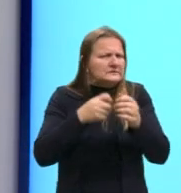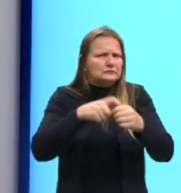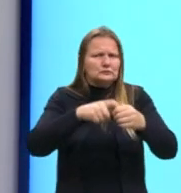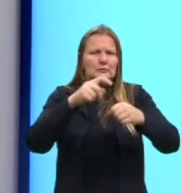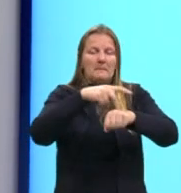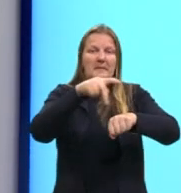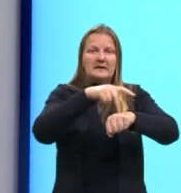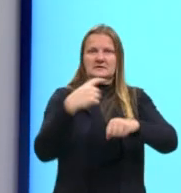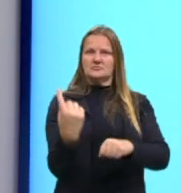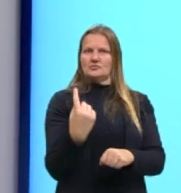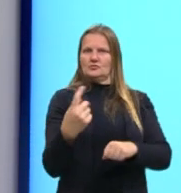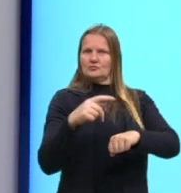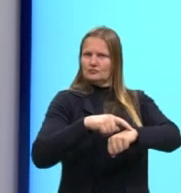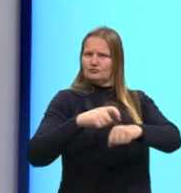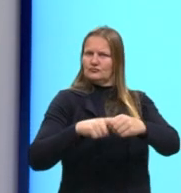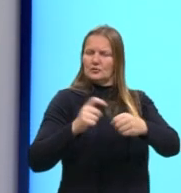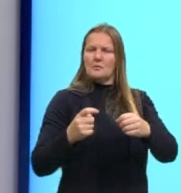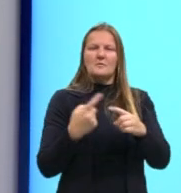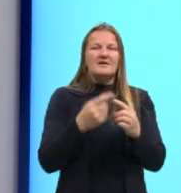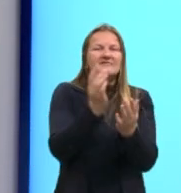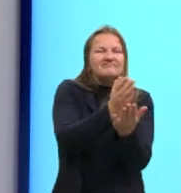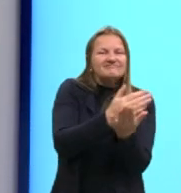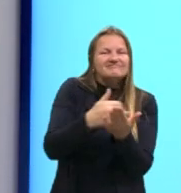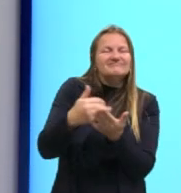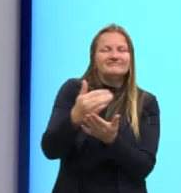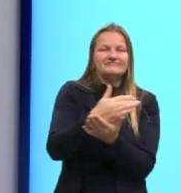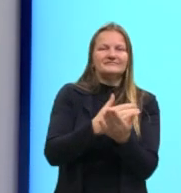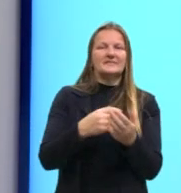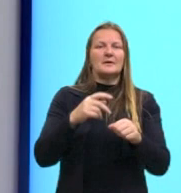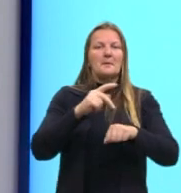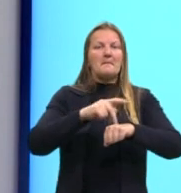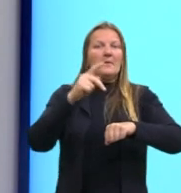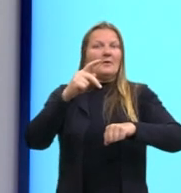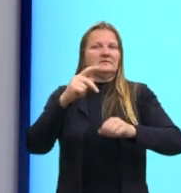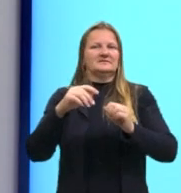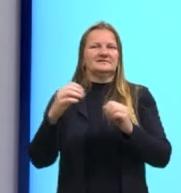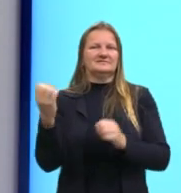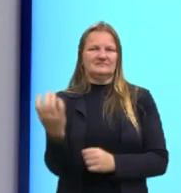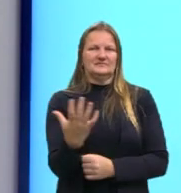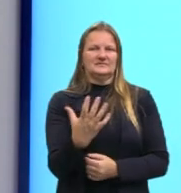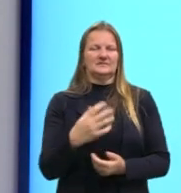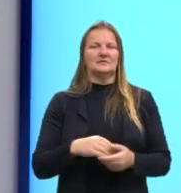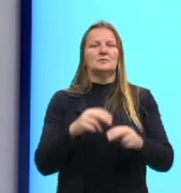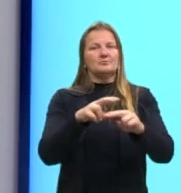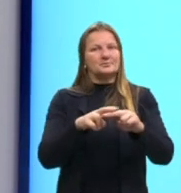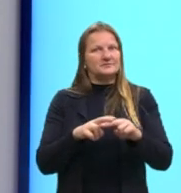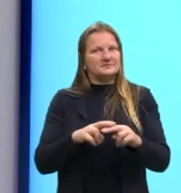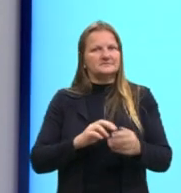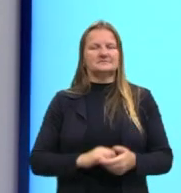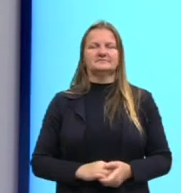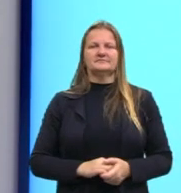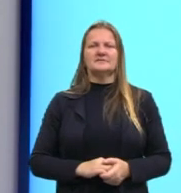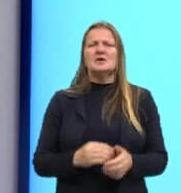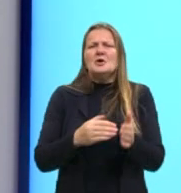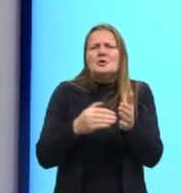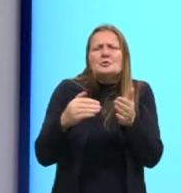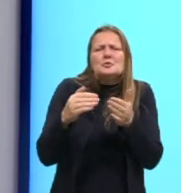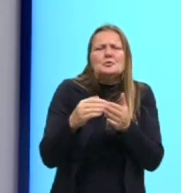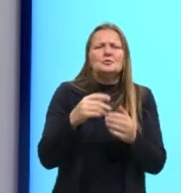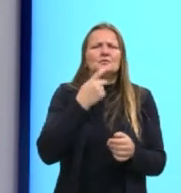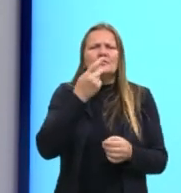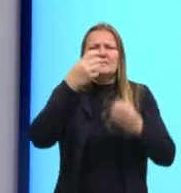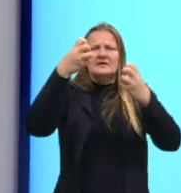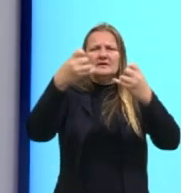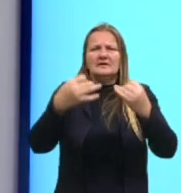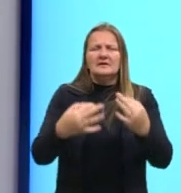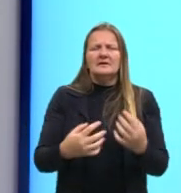fragmentação, que é muito próprio da pós-modernidade. Então, olha só. Talvez tudo o que possamos dizer,